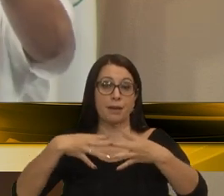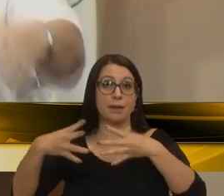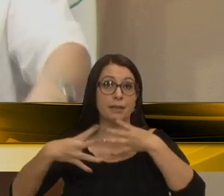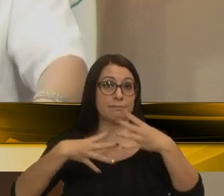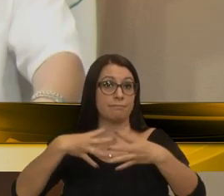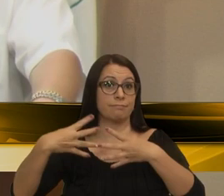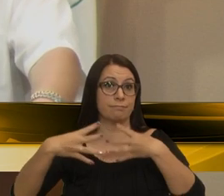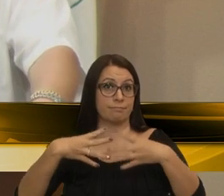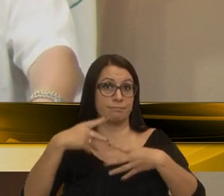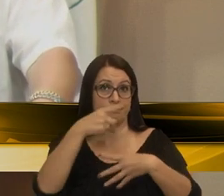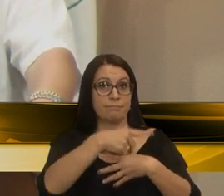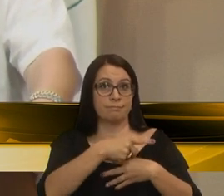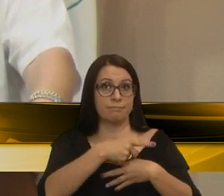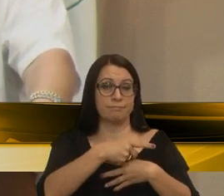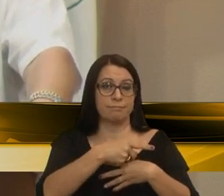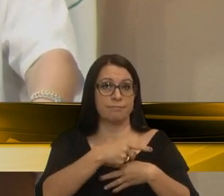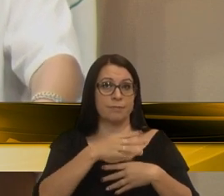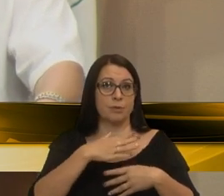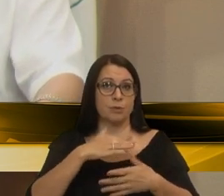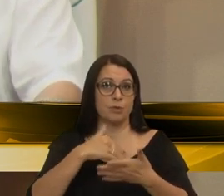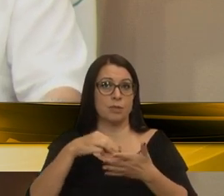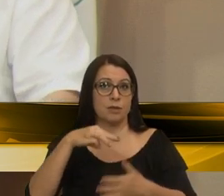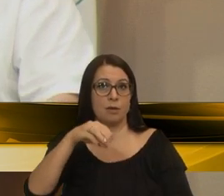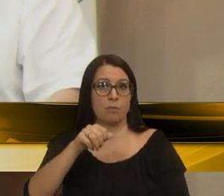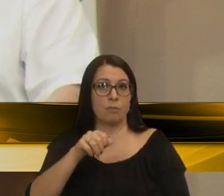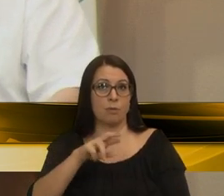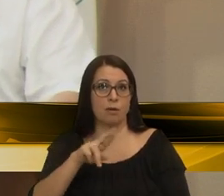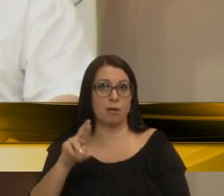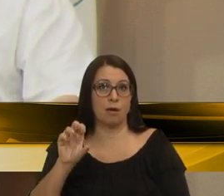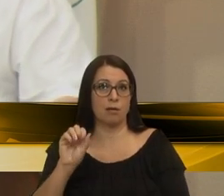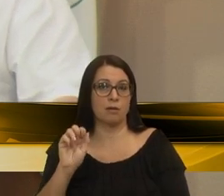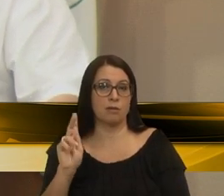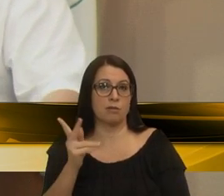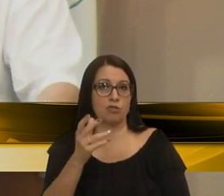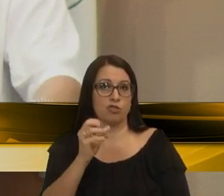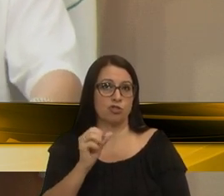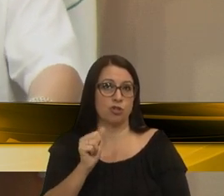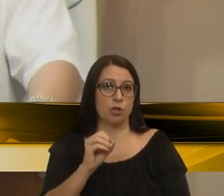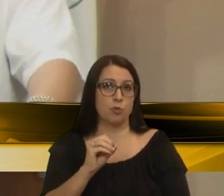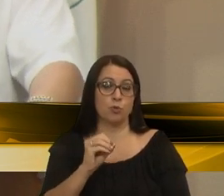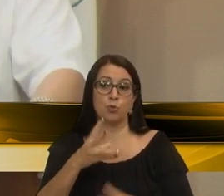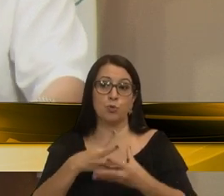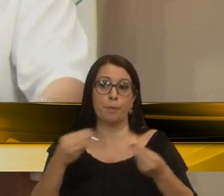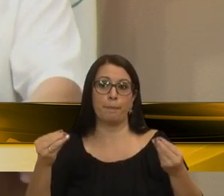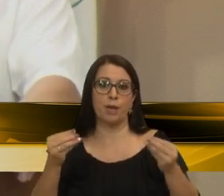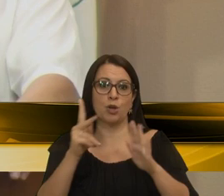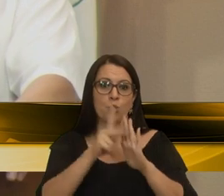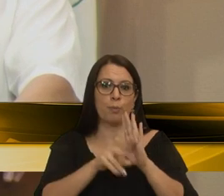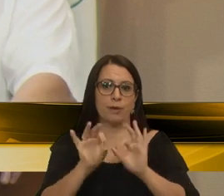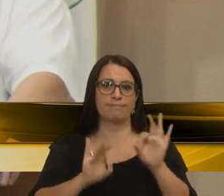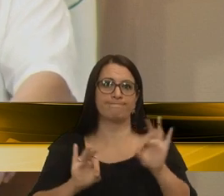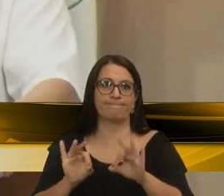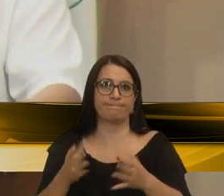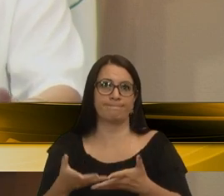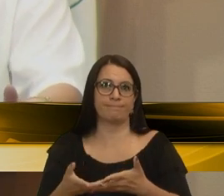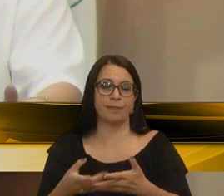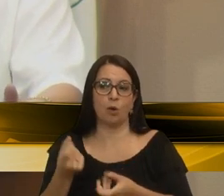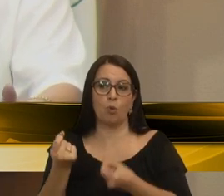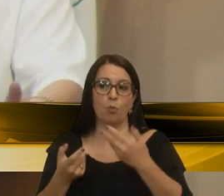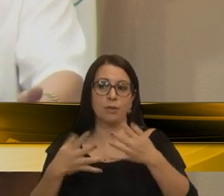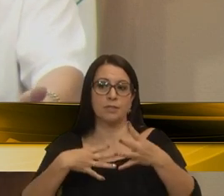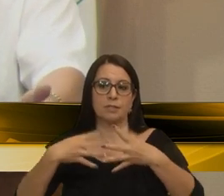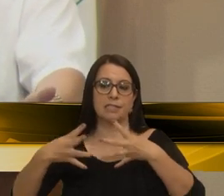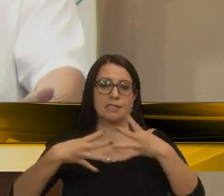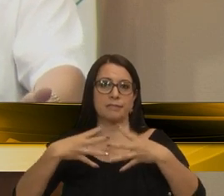meu secretário Marachinho, sumiram do plano, sumiram do plano algumas das estações,